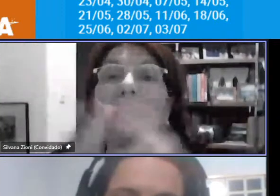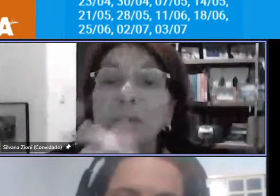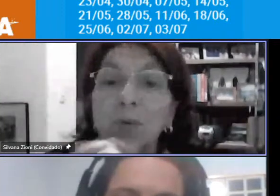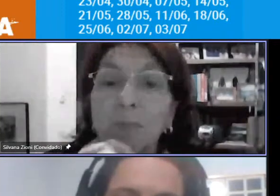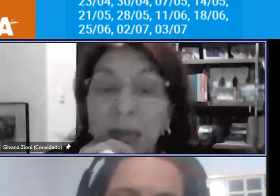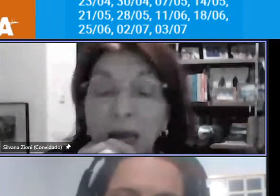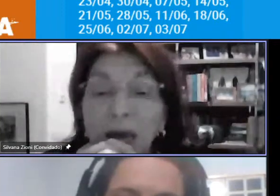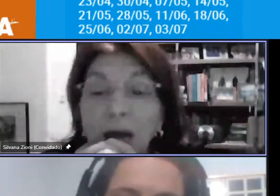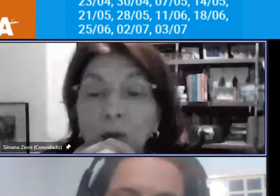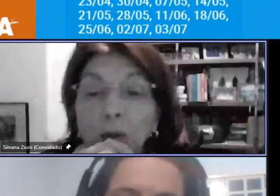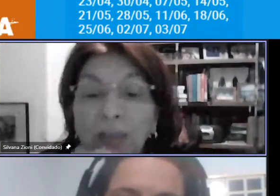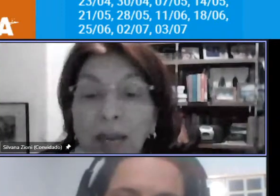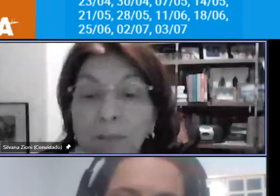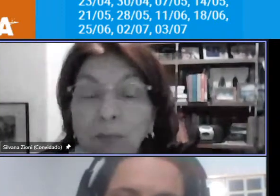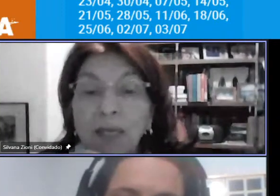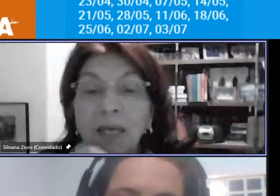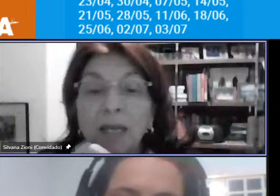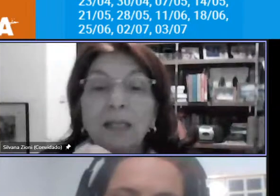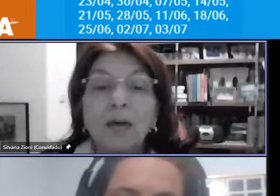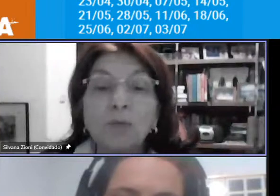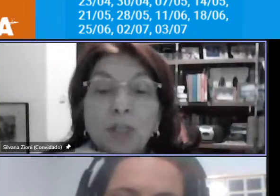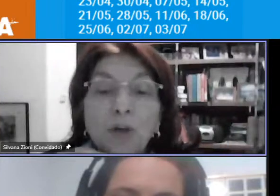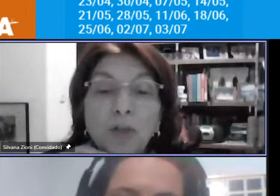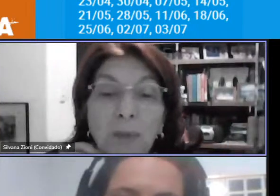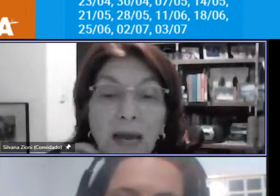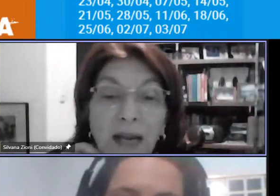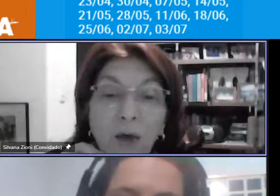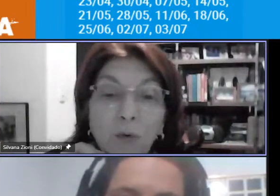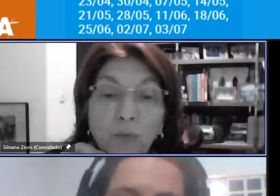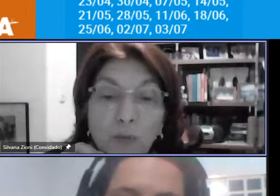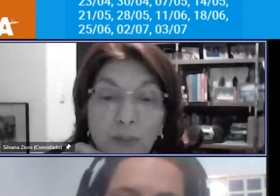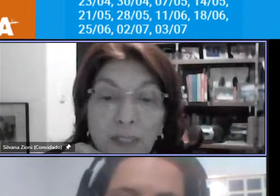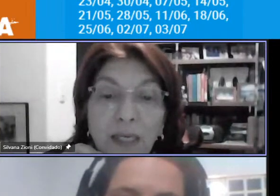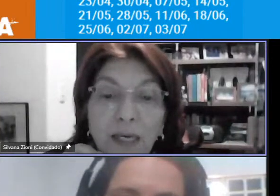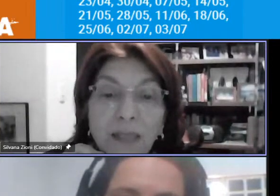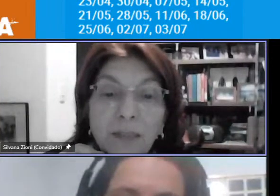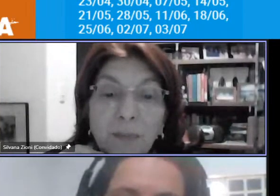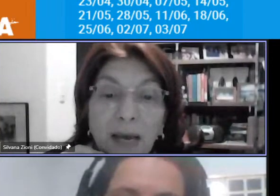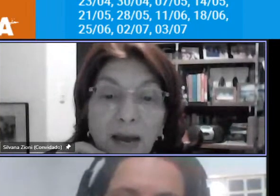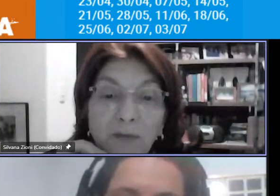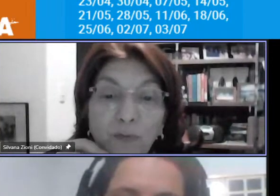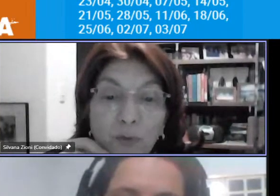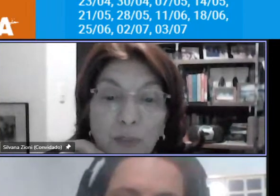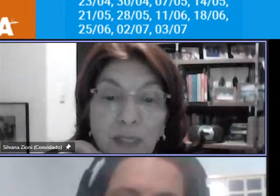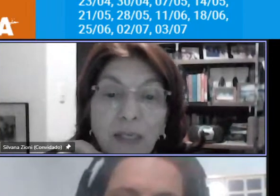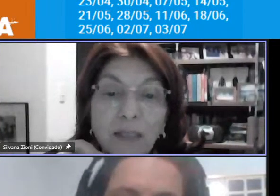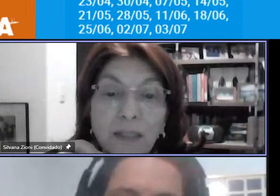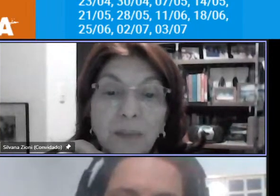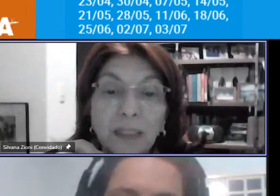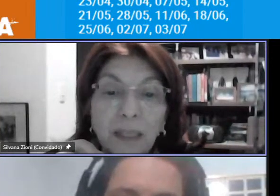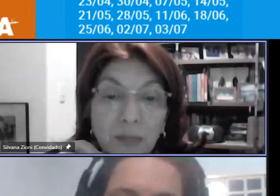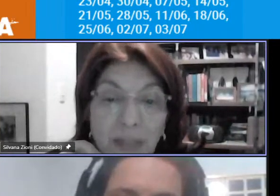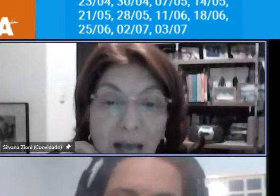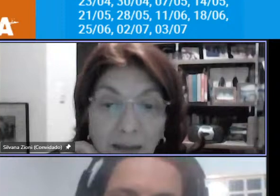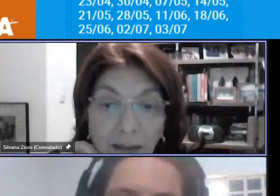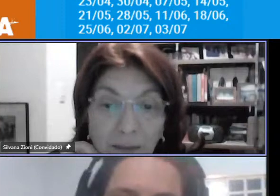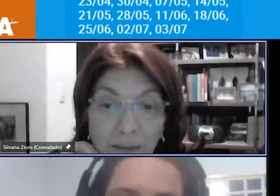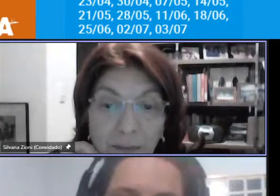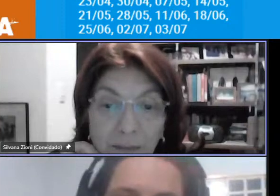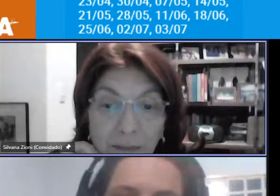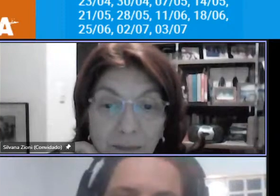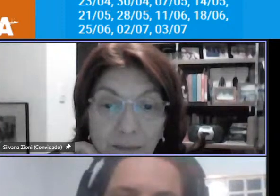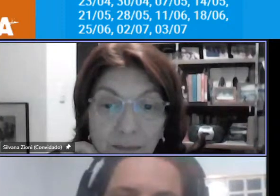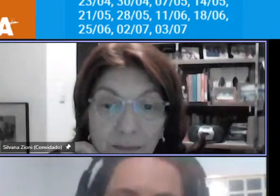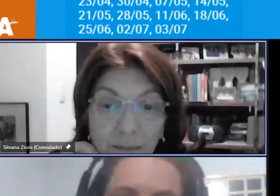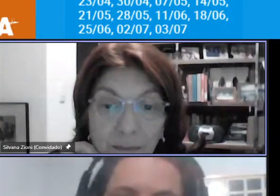que sou mais velha lembro bem do tempo que não tinha onde parar o fusquinha e se parava o fusquinha em cima da calçada